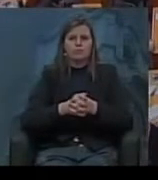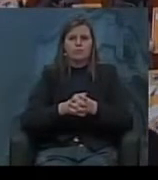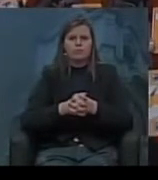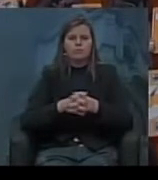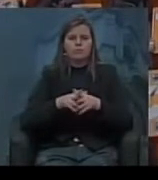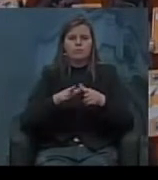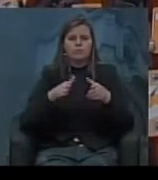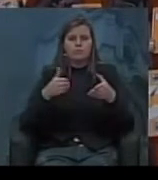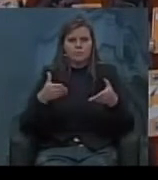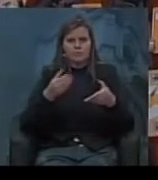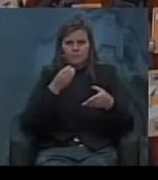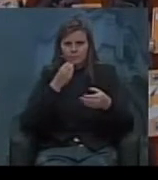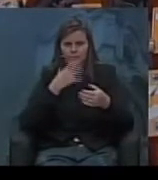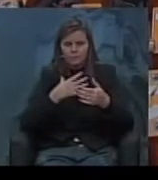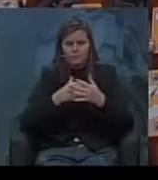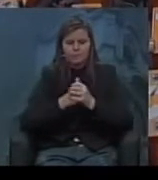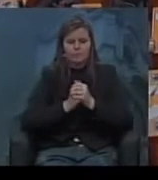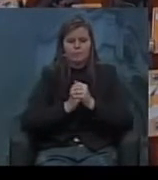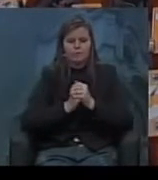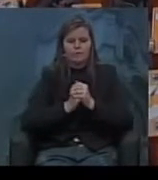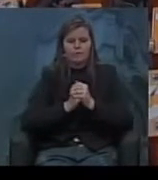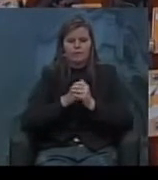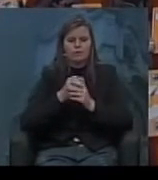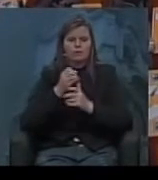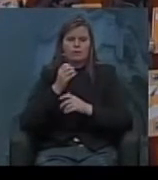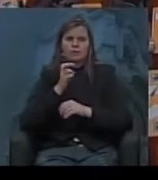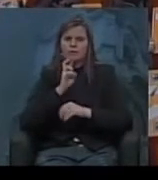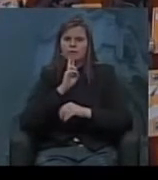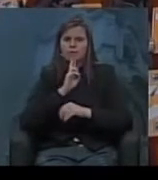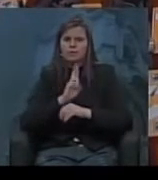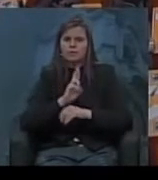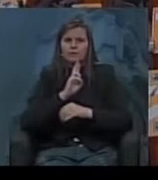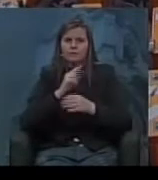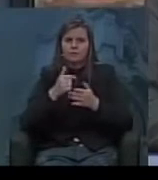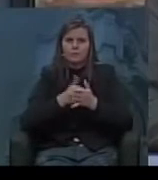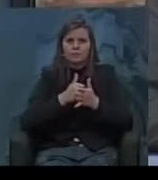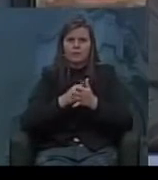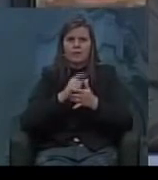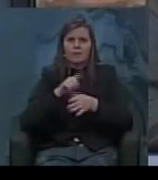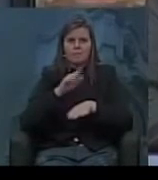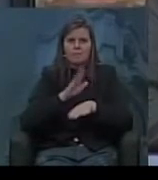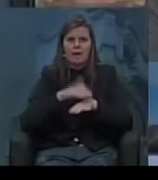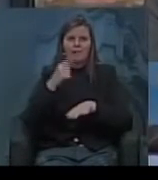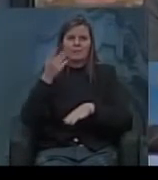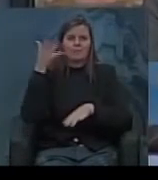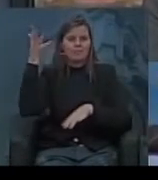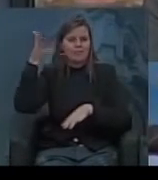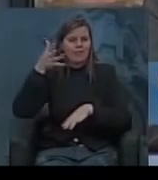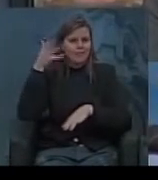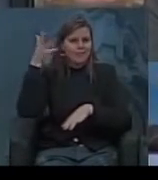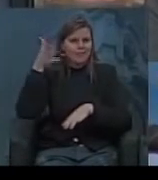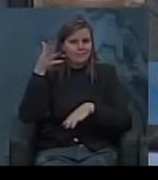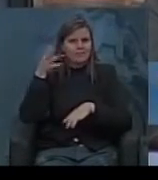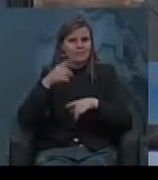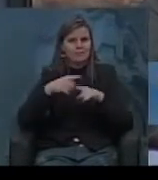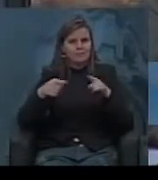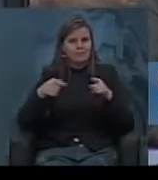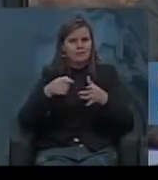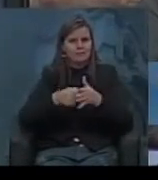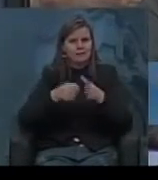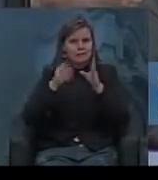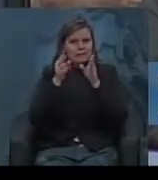bom só a resposta das perguntas dava uma outra palestra mas a gente vai tentar